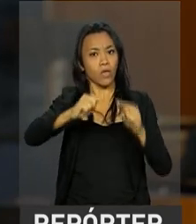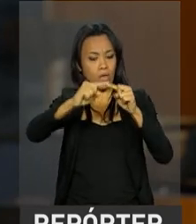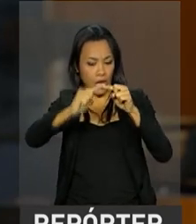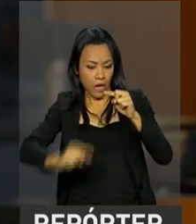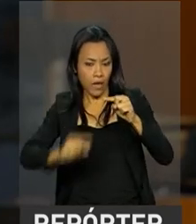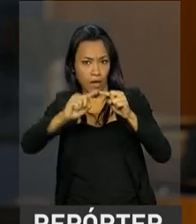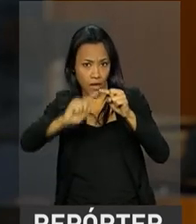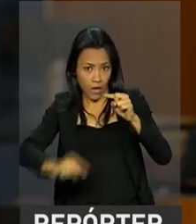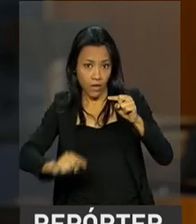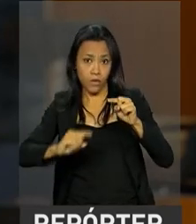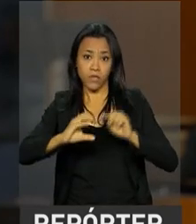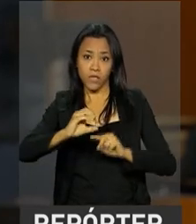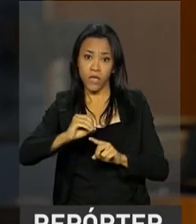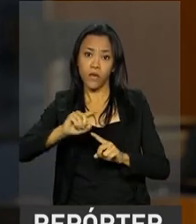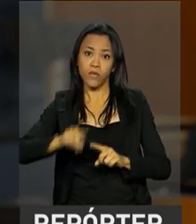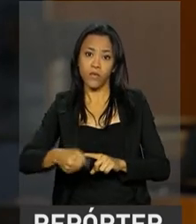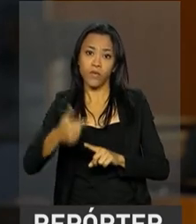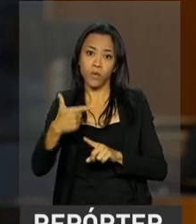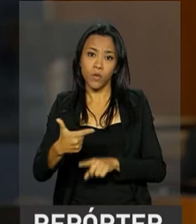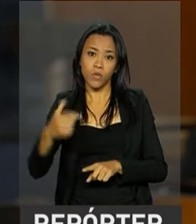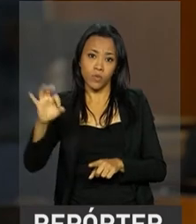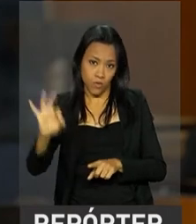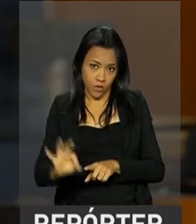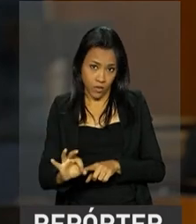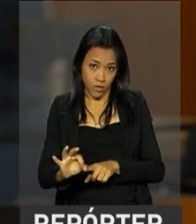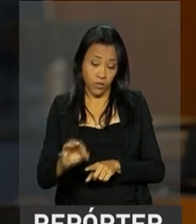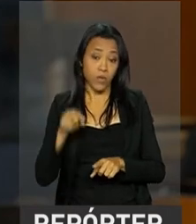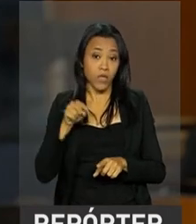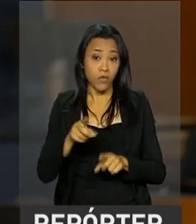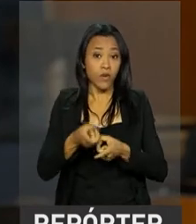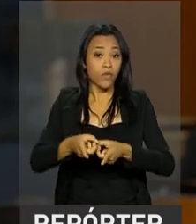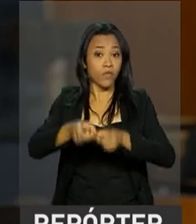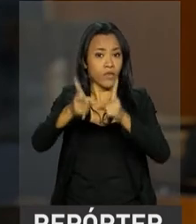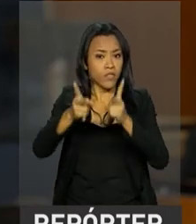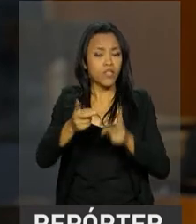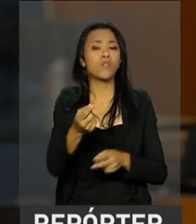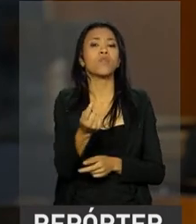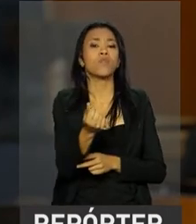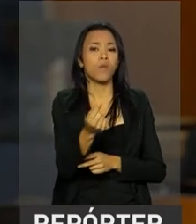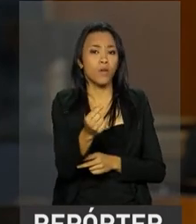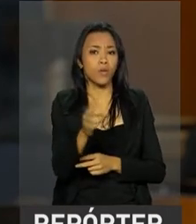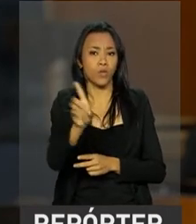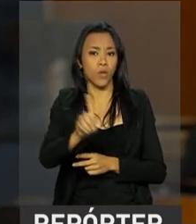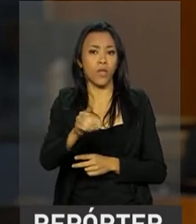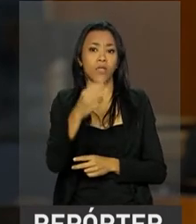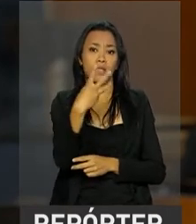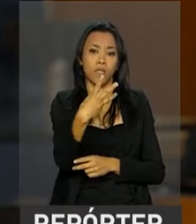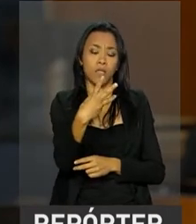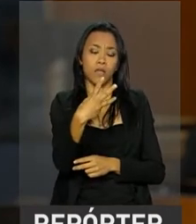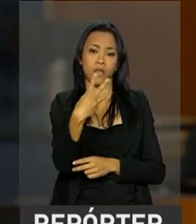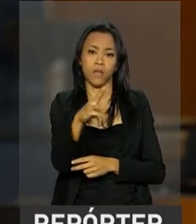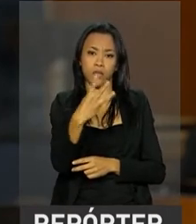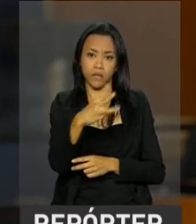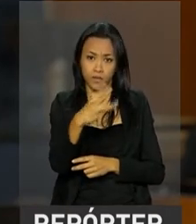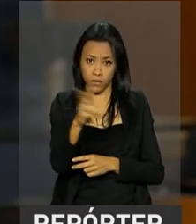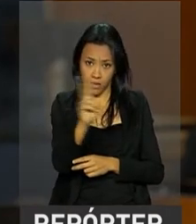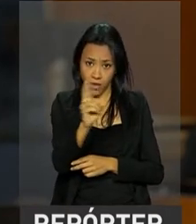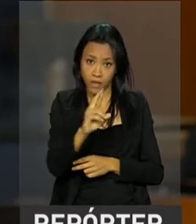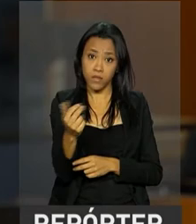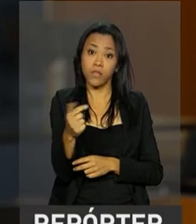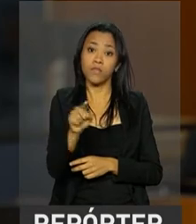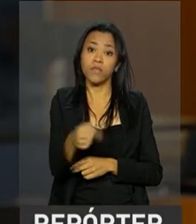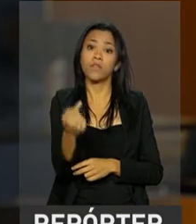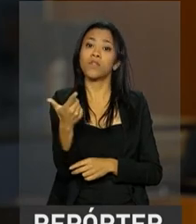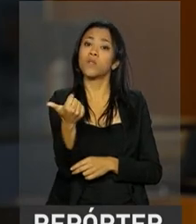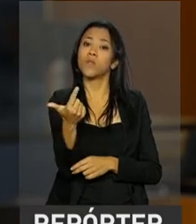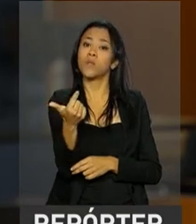-americana caiu 0,2% e foi vendida a aproximadamente R$,12. Eu volto com